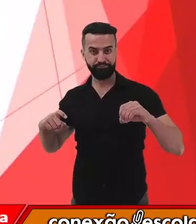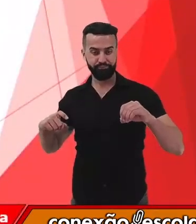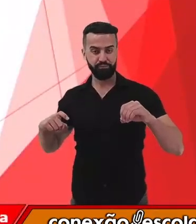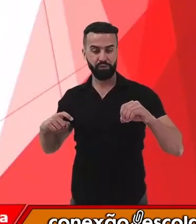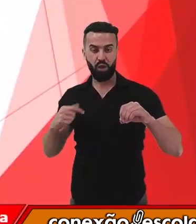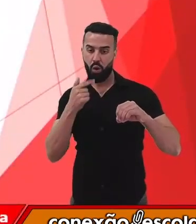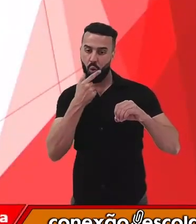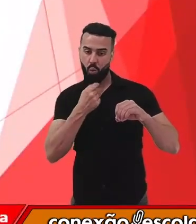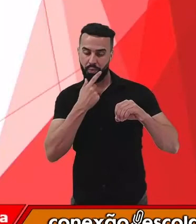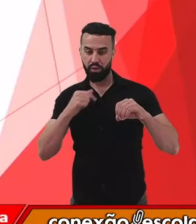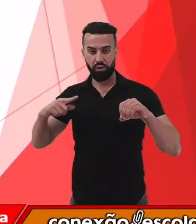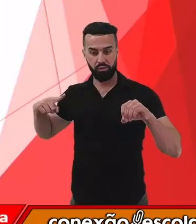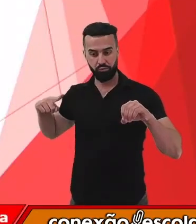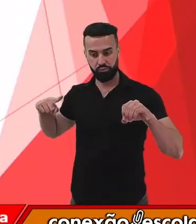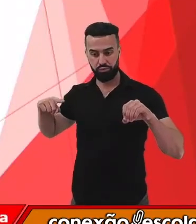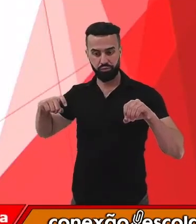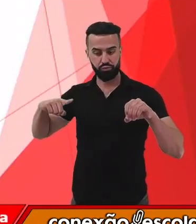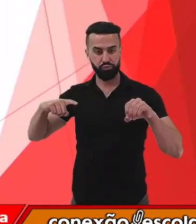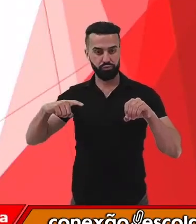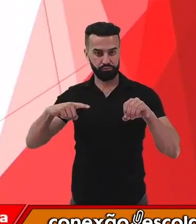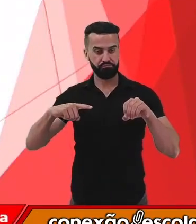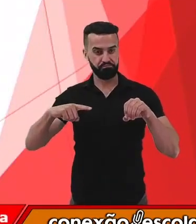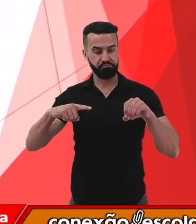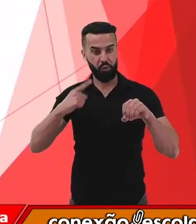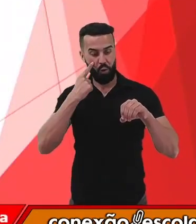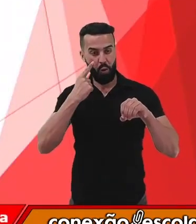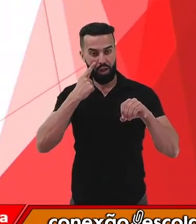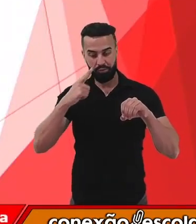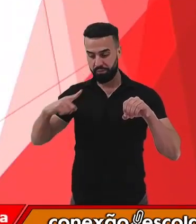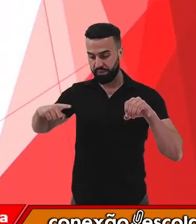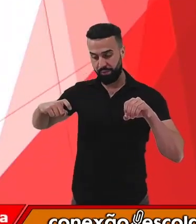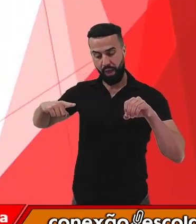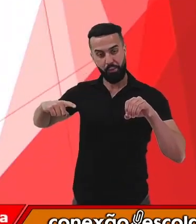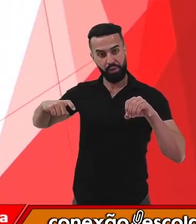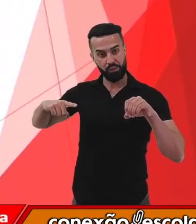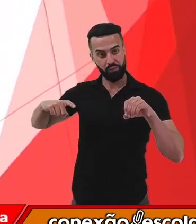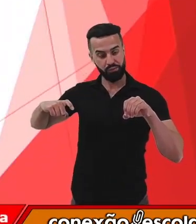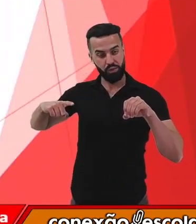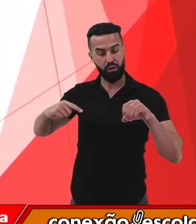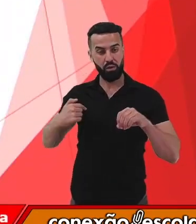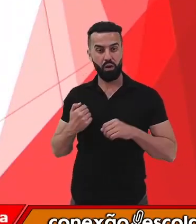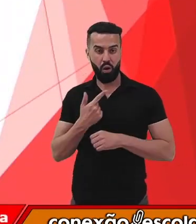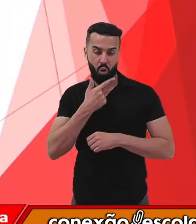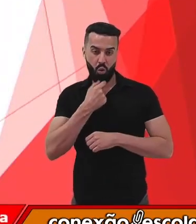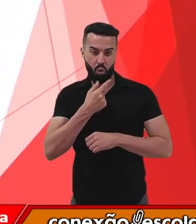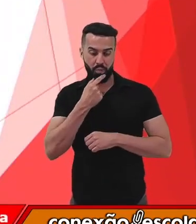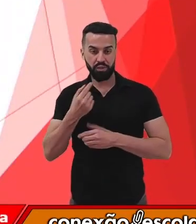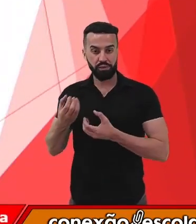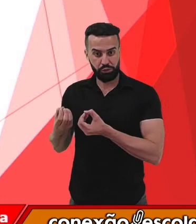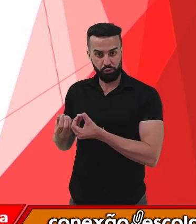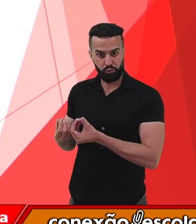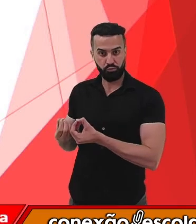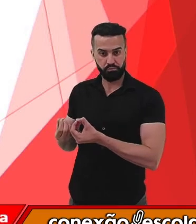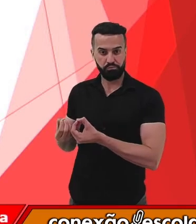espermatozoide e o ovócito. O espermatozoide é fabricado no testículo